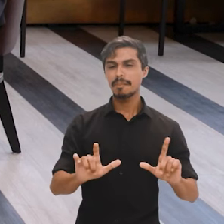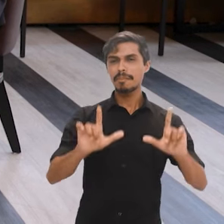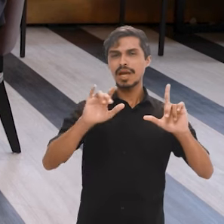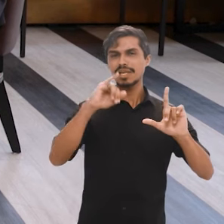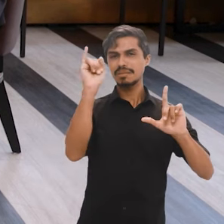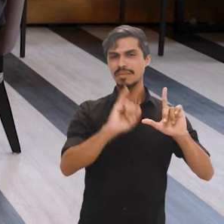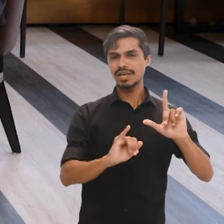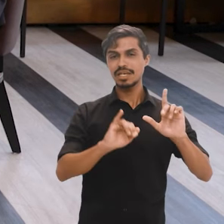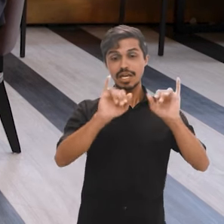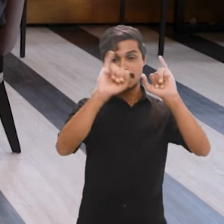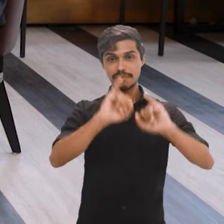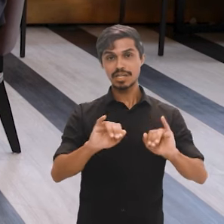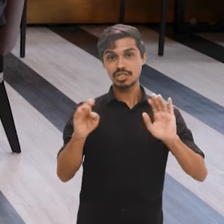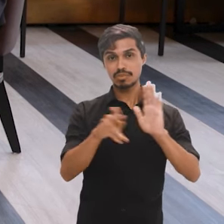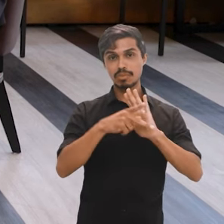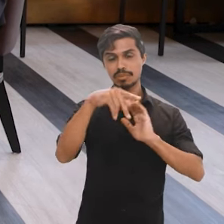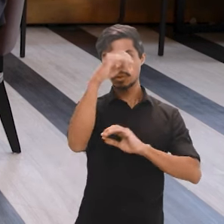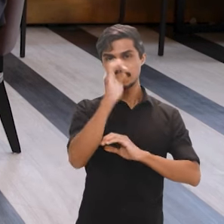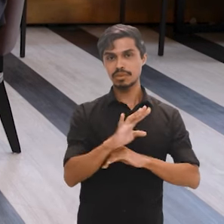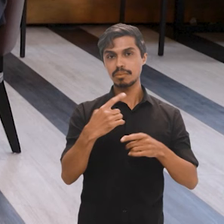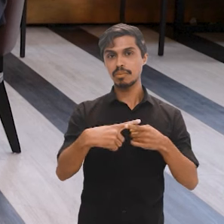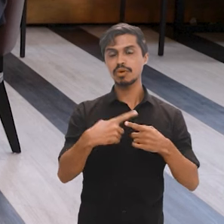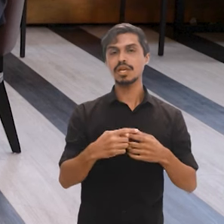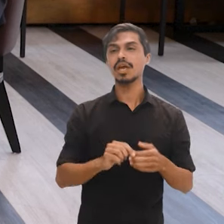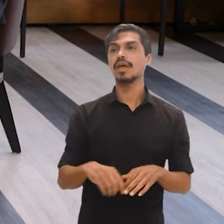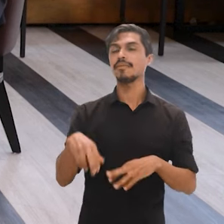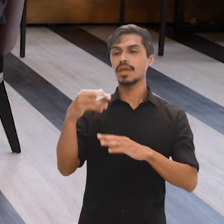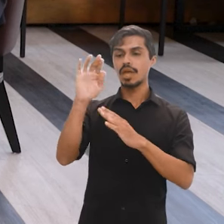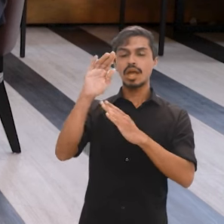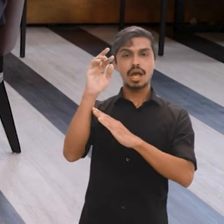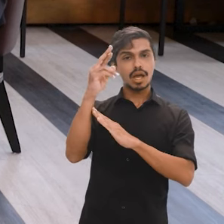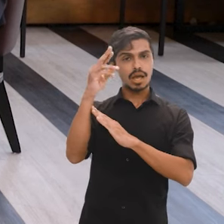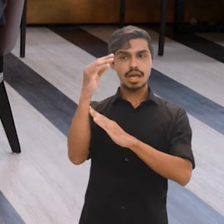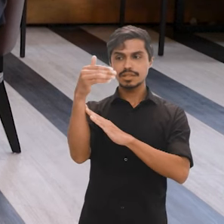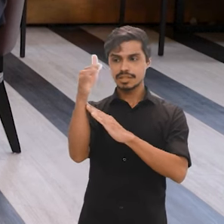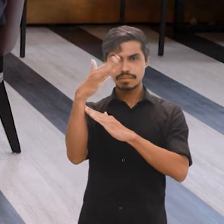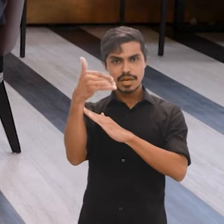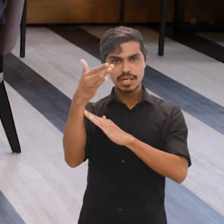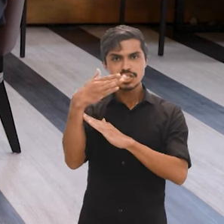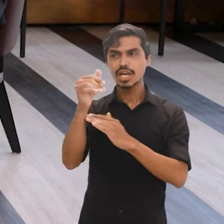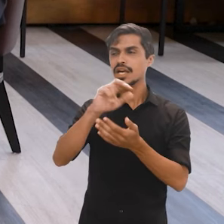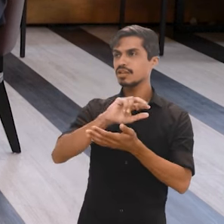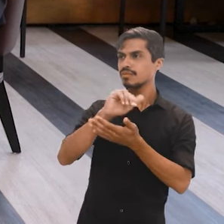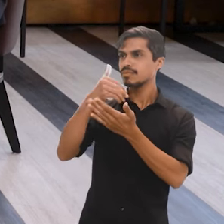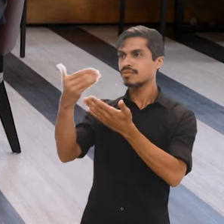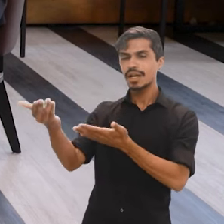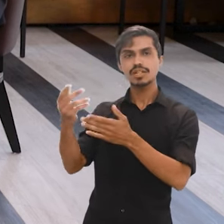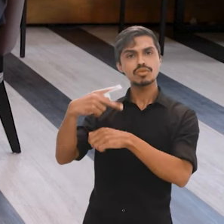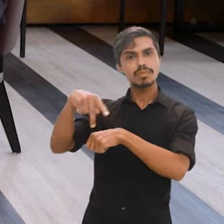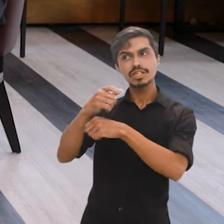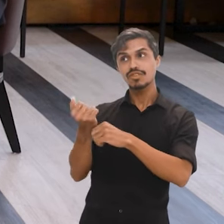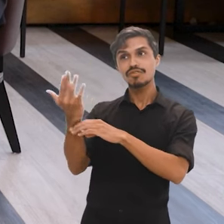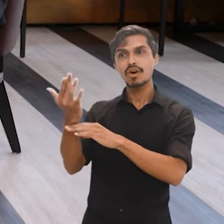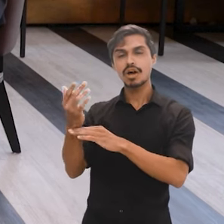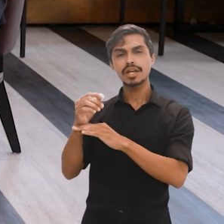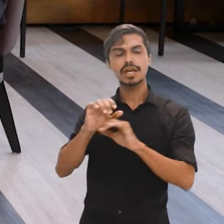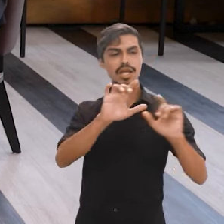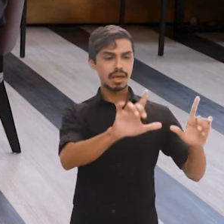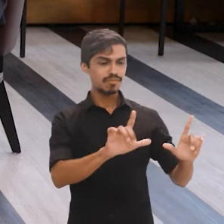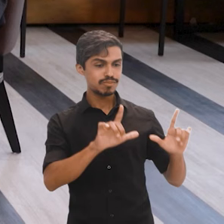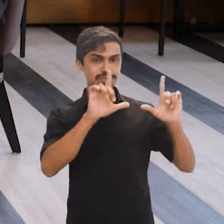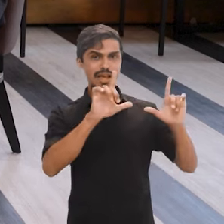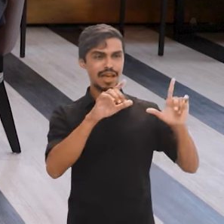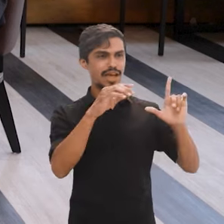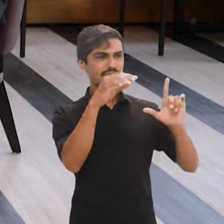do Brasil, porque as embaixadas brasileiras, os consulados, a representação do Brasil no exterior, apresentam o Brasil tal